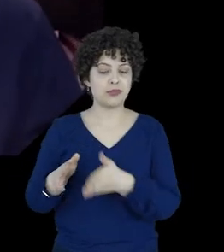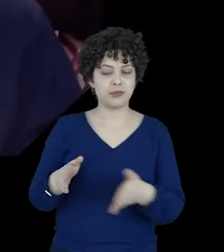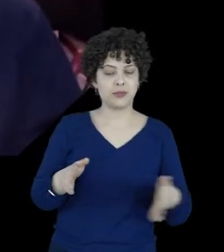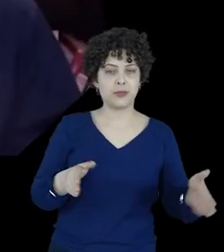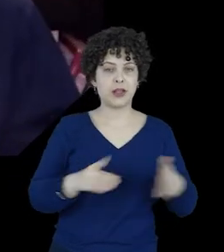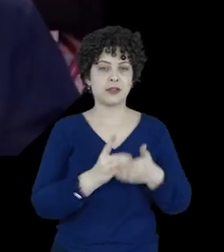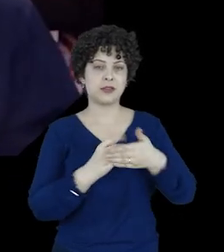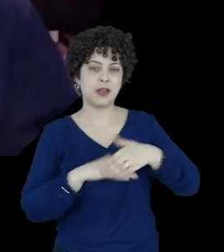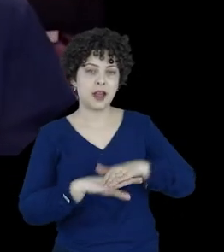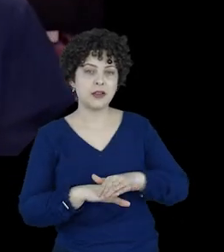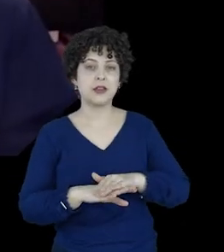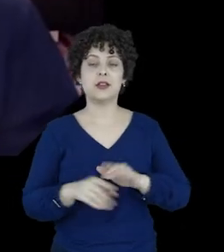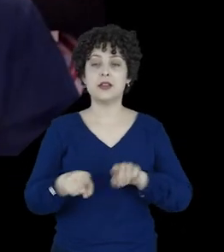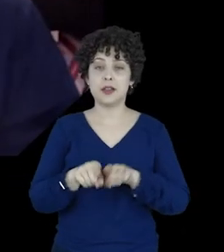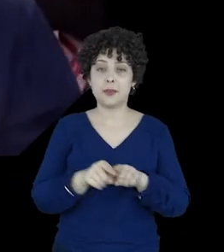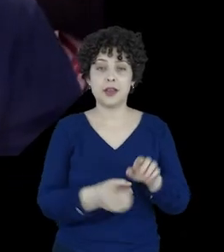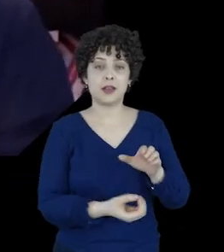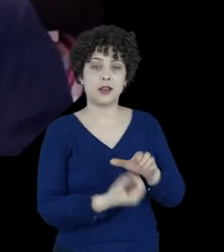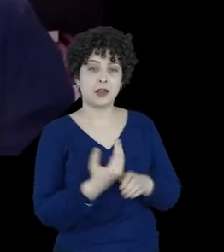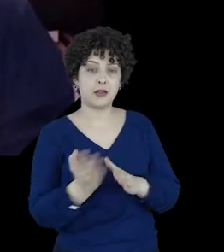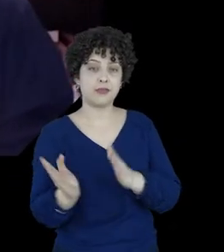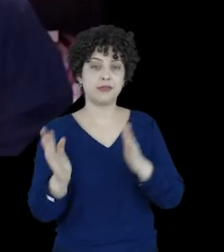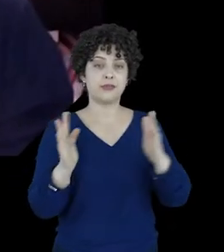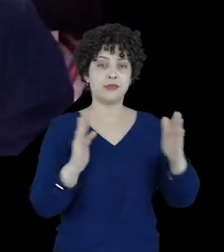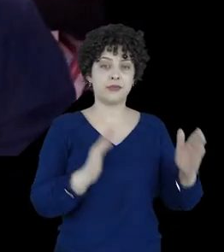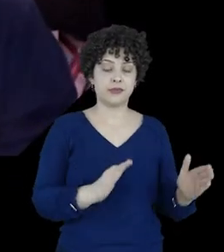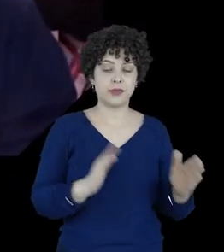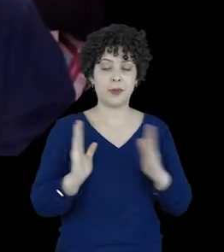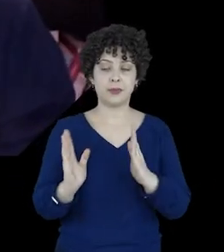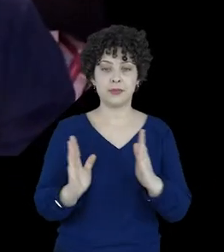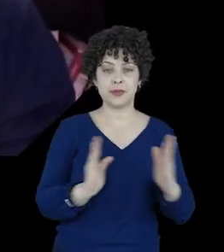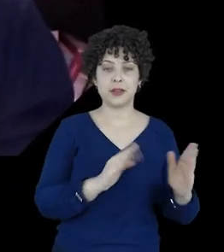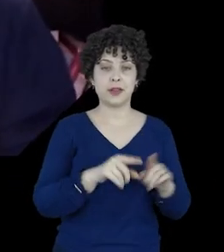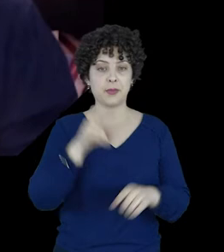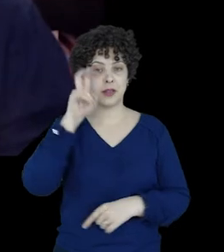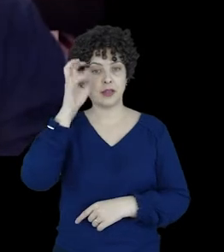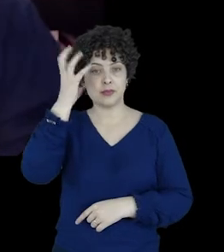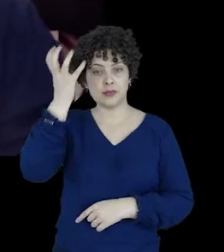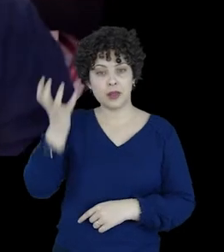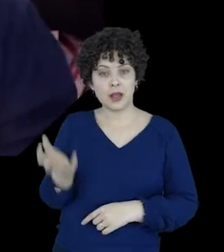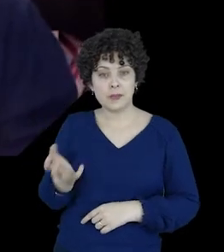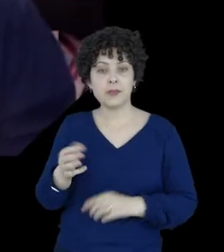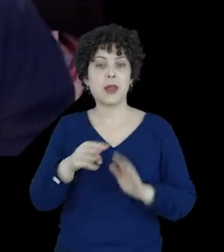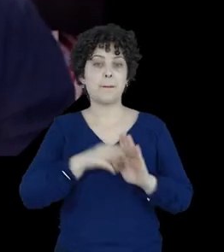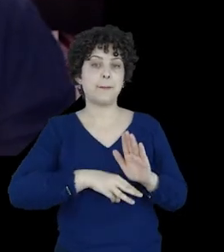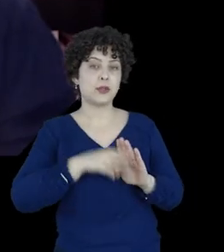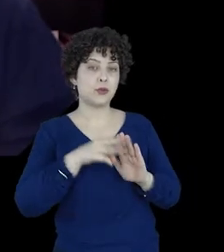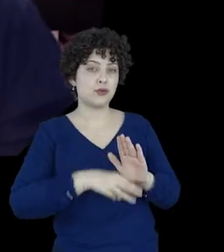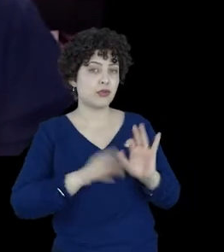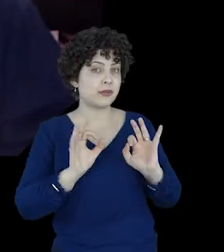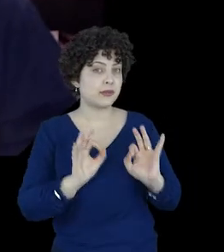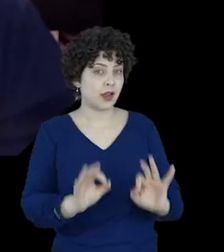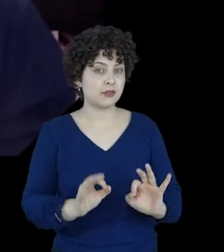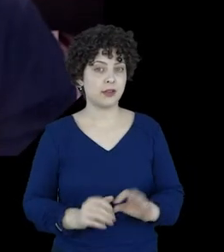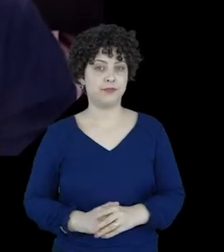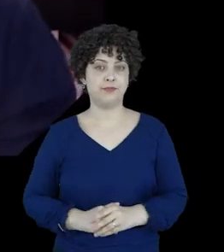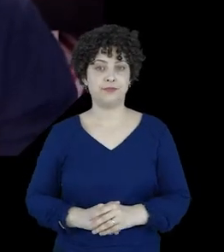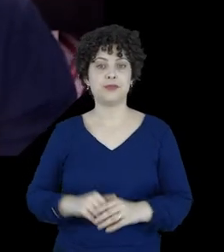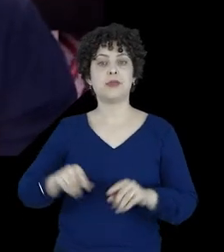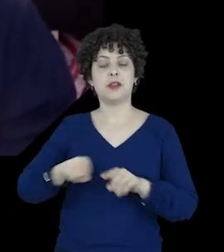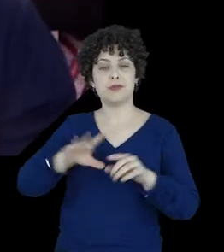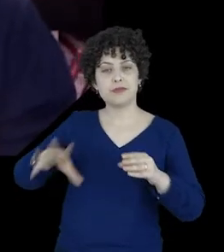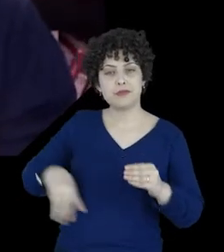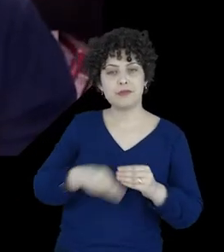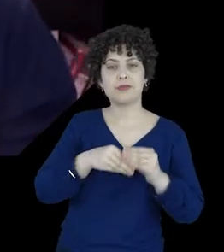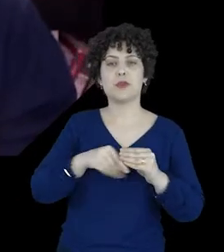em todo o processo do design à implementação e ao uso de inteligência artificial, usando metodologias adequadas